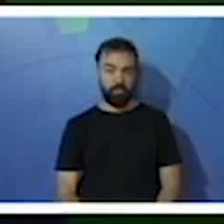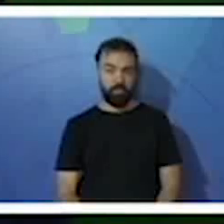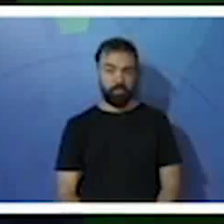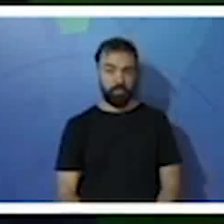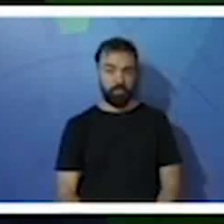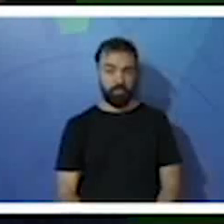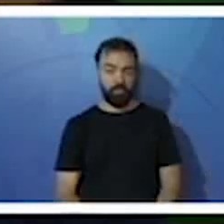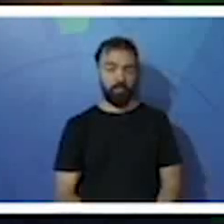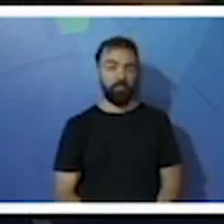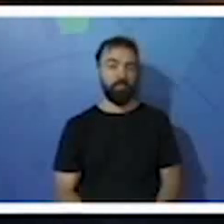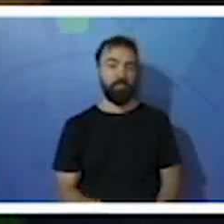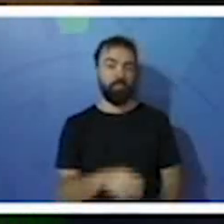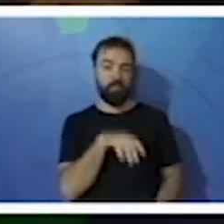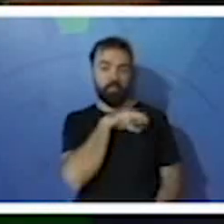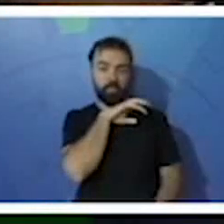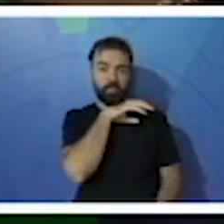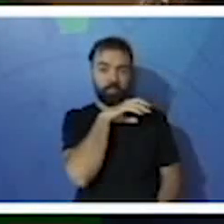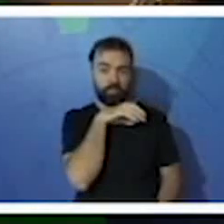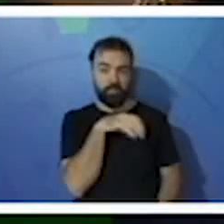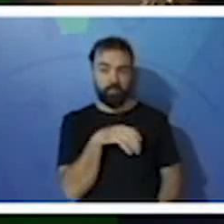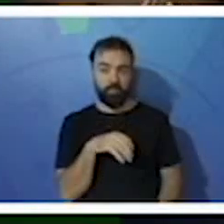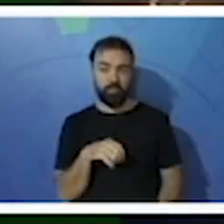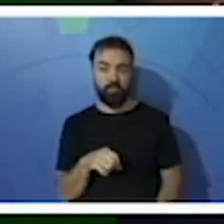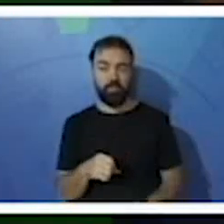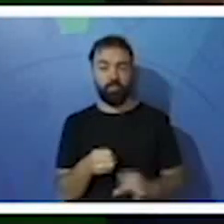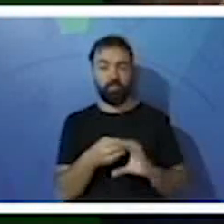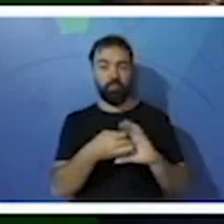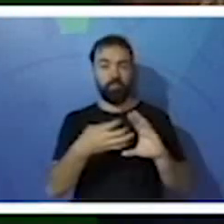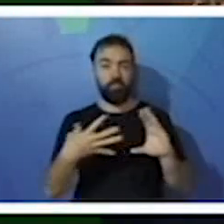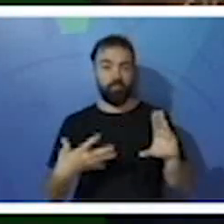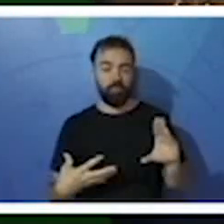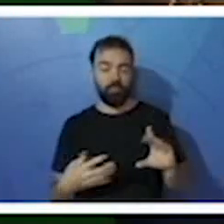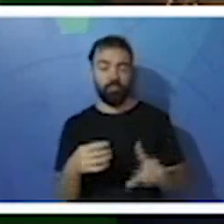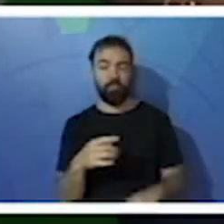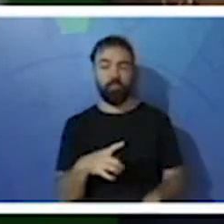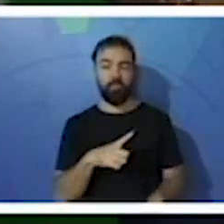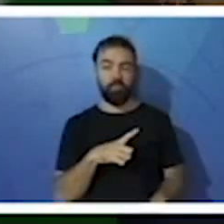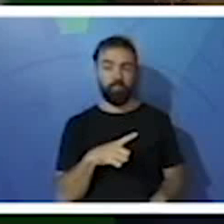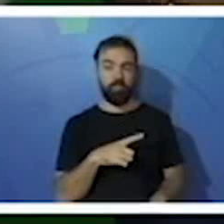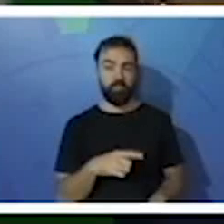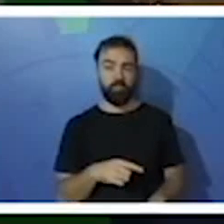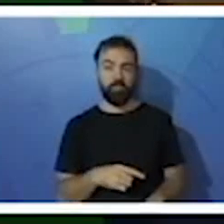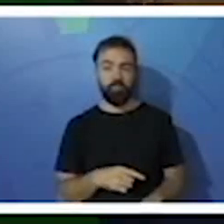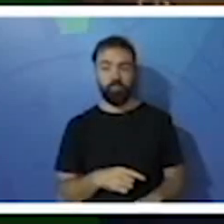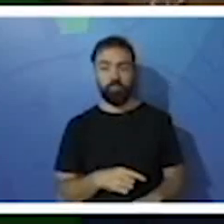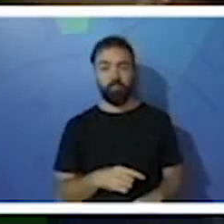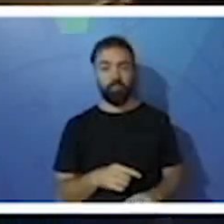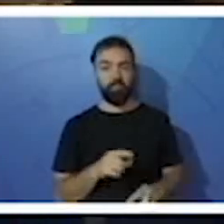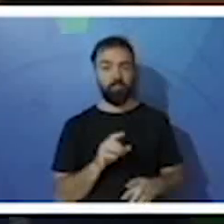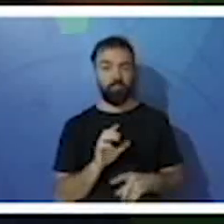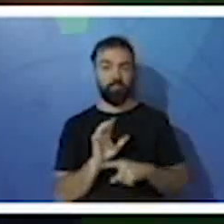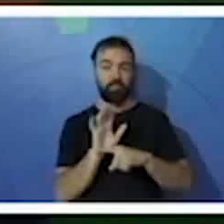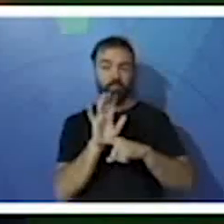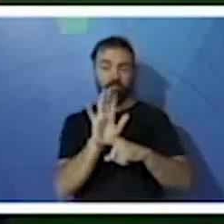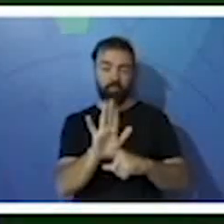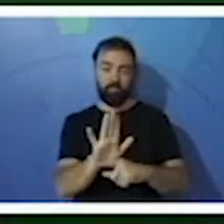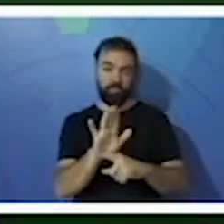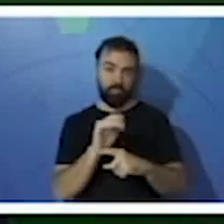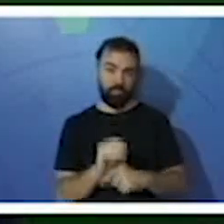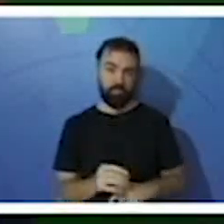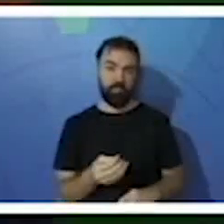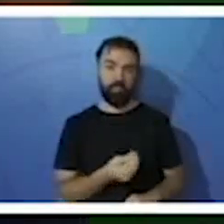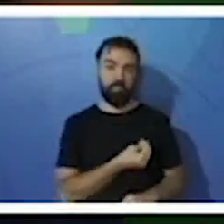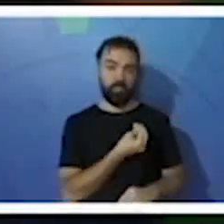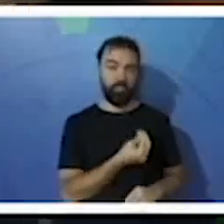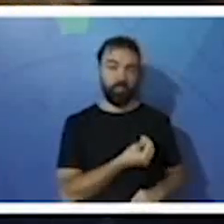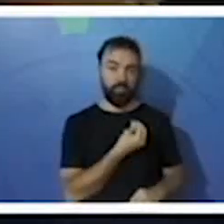Quando um animal possui determinadas características que permitem a ele viver em certo local,